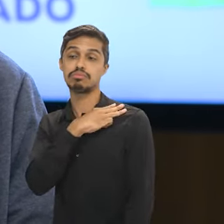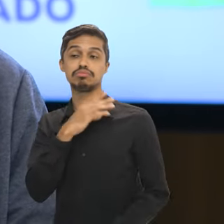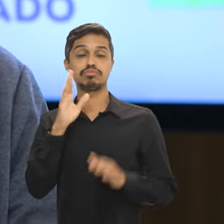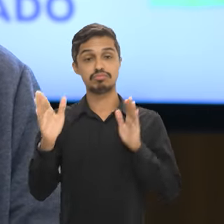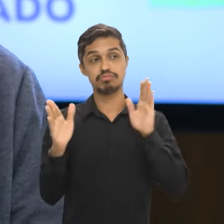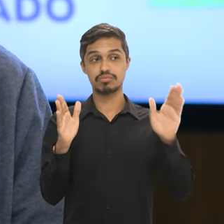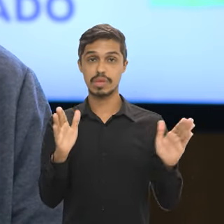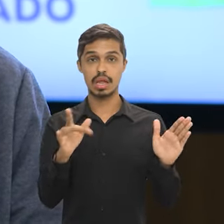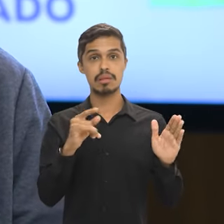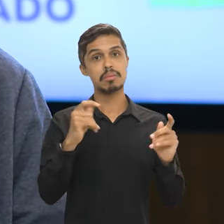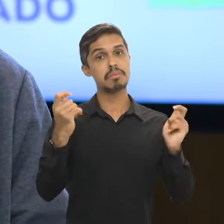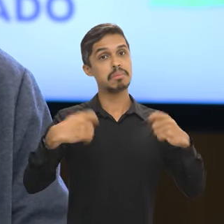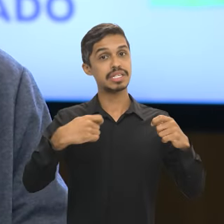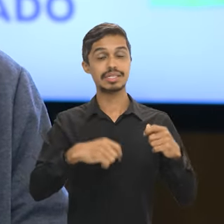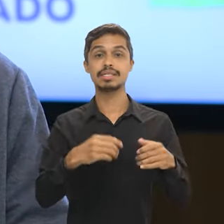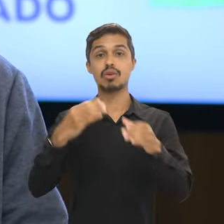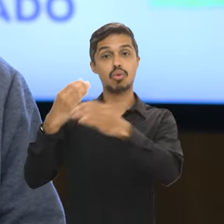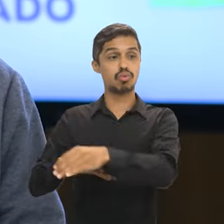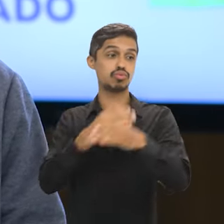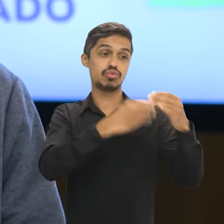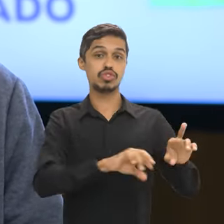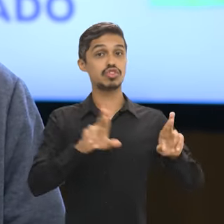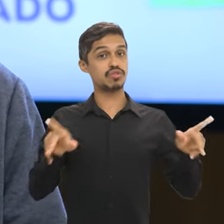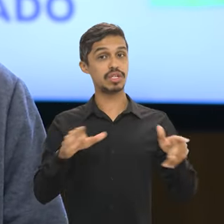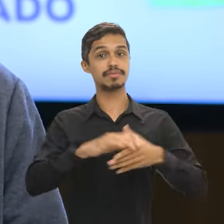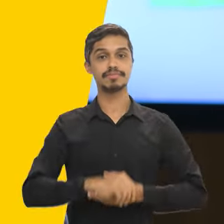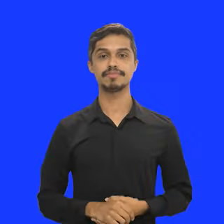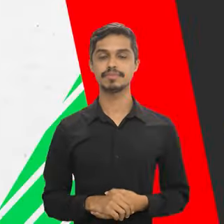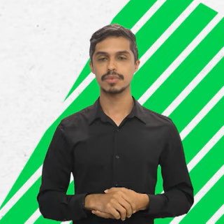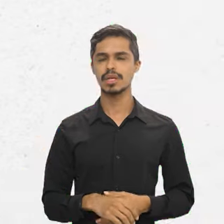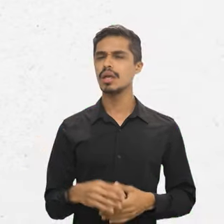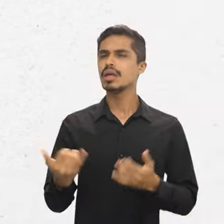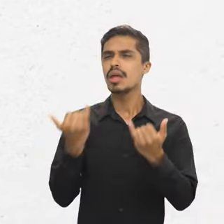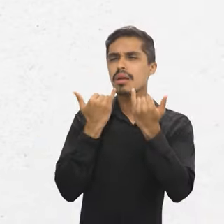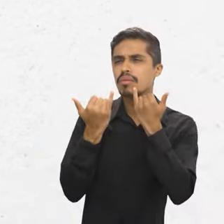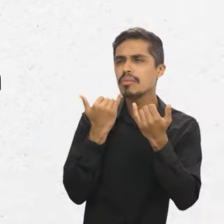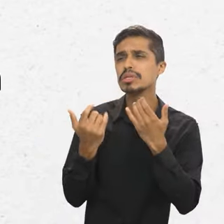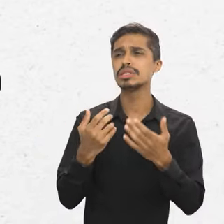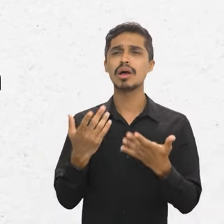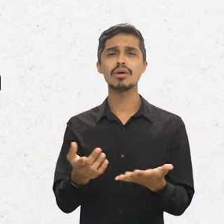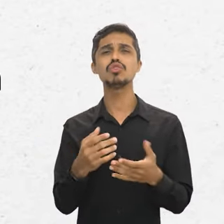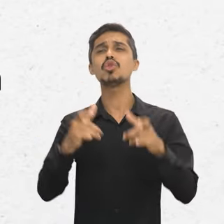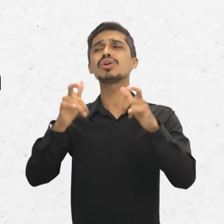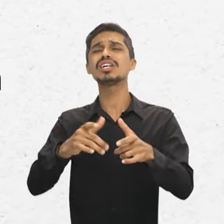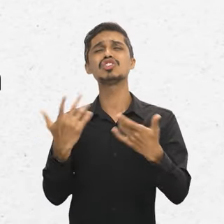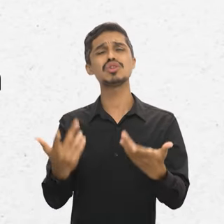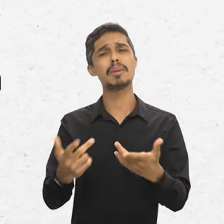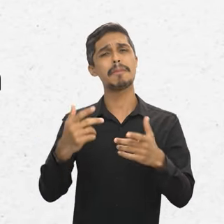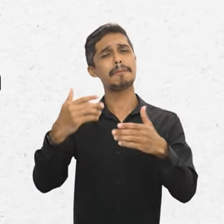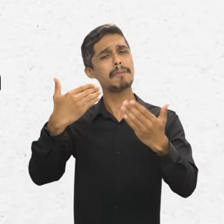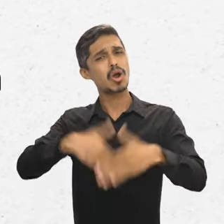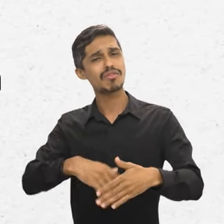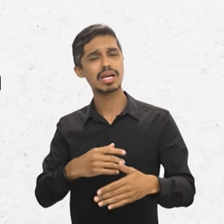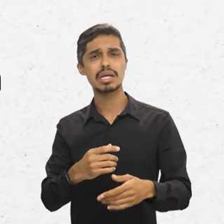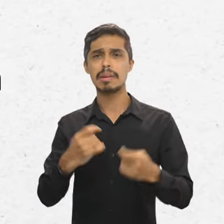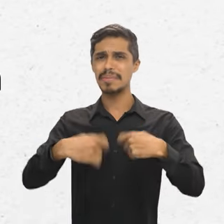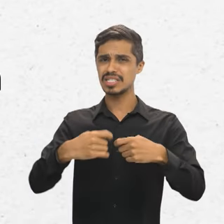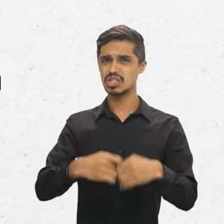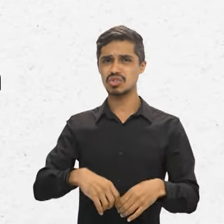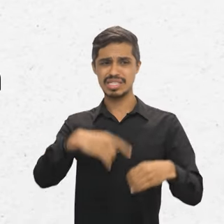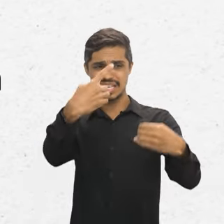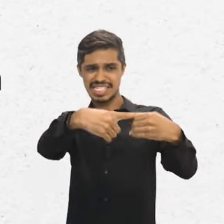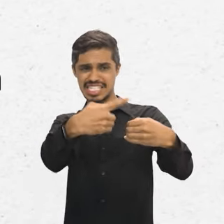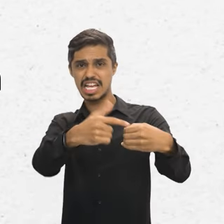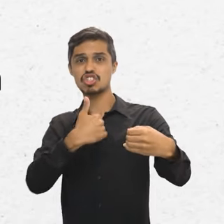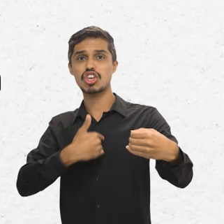vai precisar prestar outro concurso para mudar o tipo de cargo que você ocupa. Alguém sabe me informar a questão do lugar de prova? Eu tenho que fazer